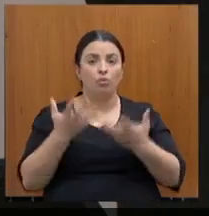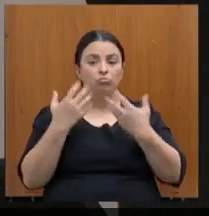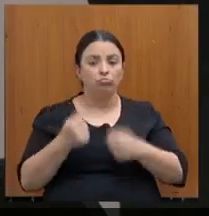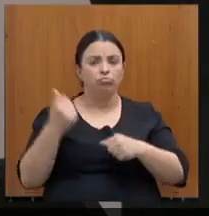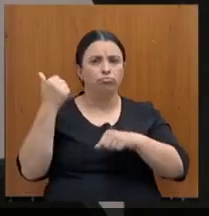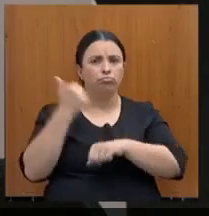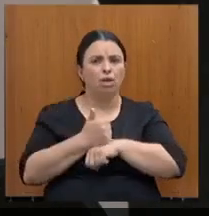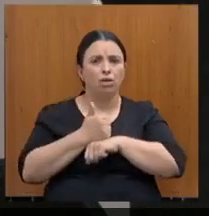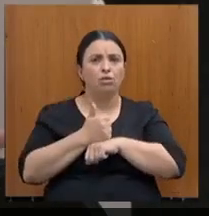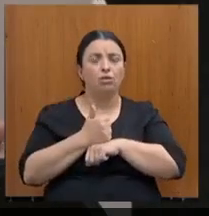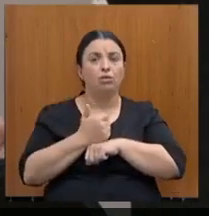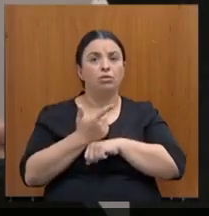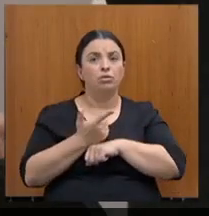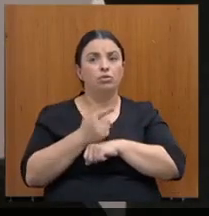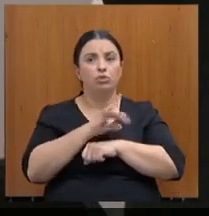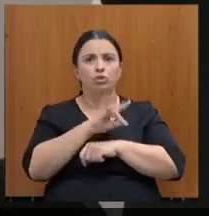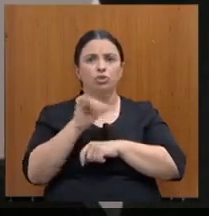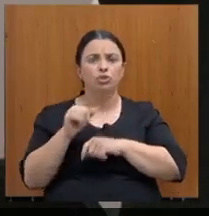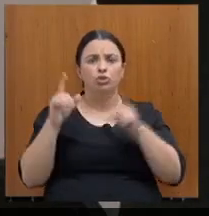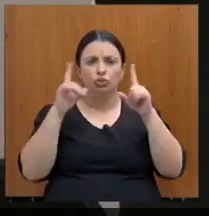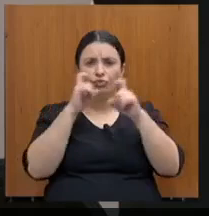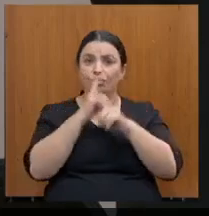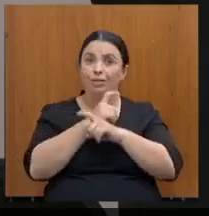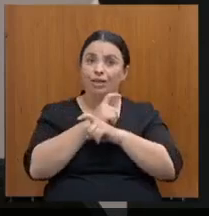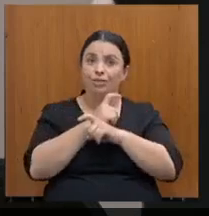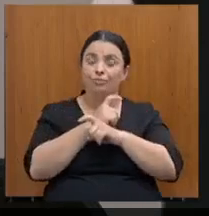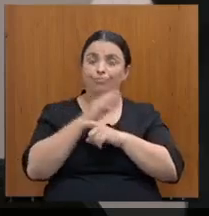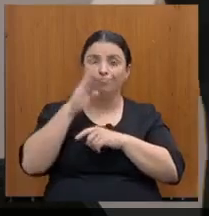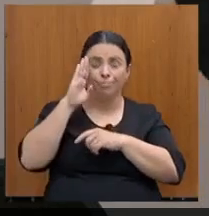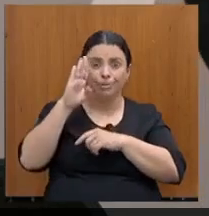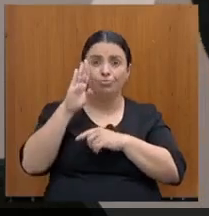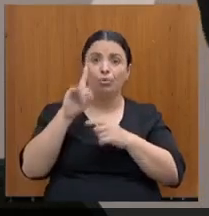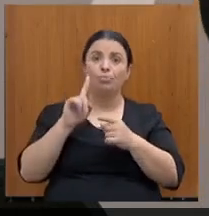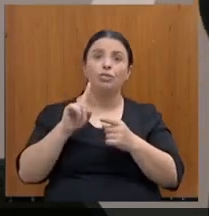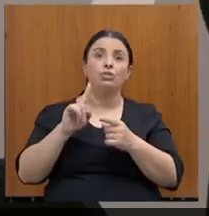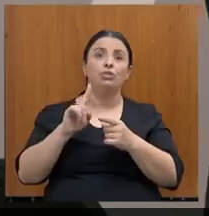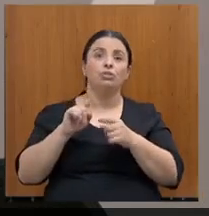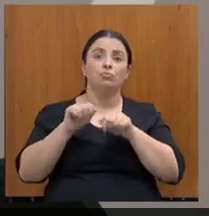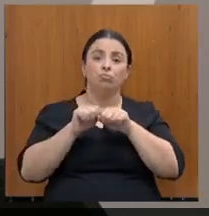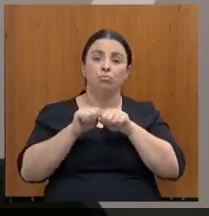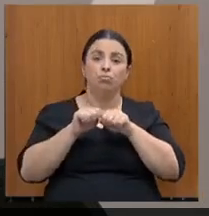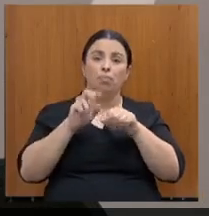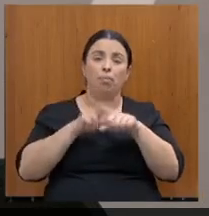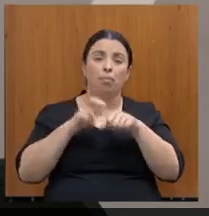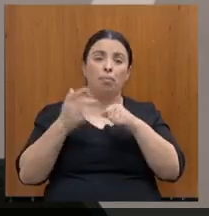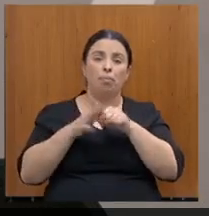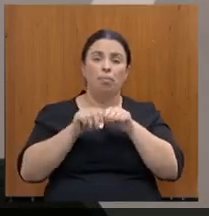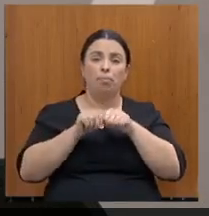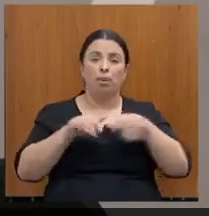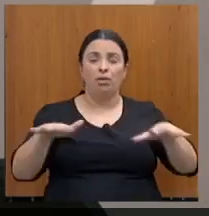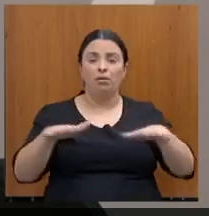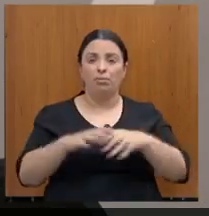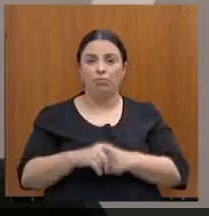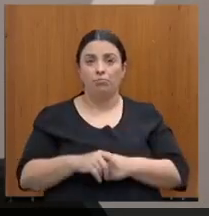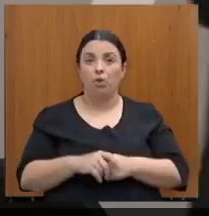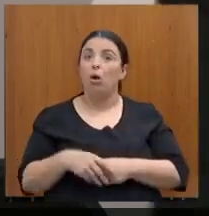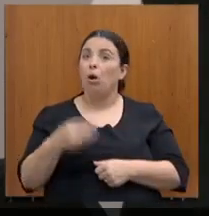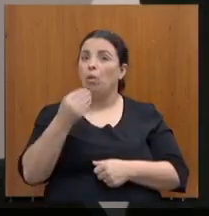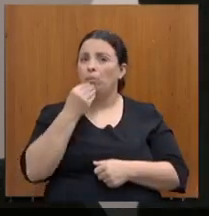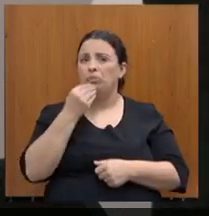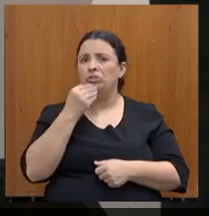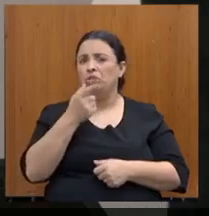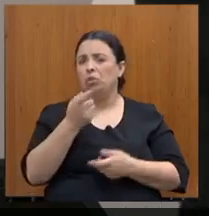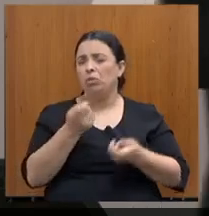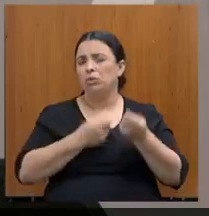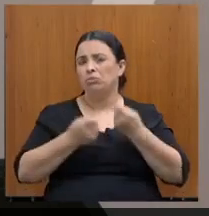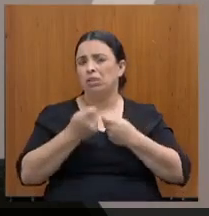prolixas e ainda uma pandemia. Ou seja, uma receita completa para ser uma administração de fiasco.